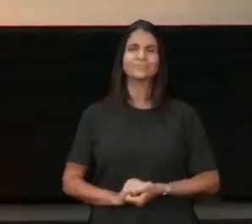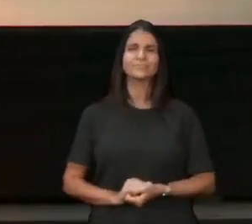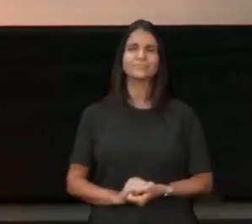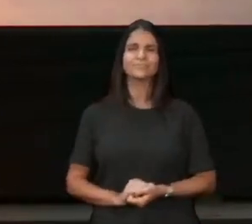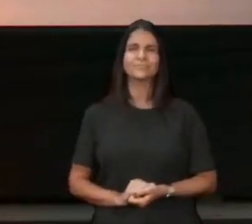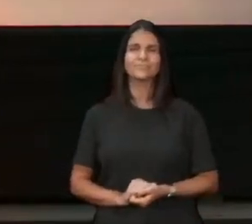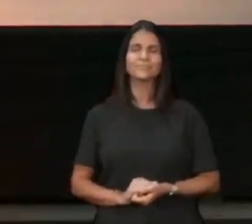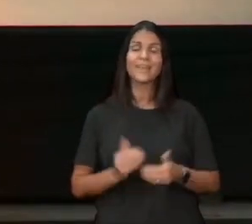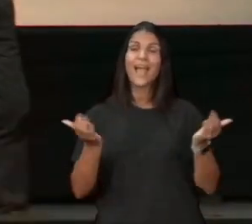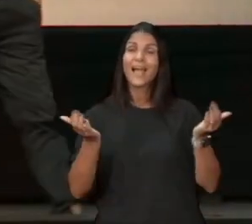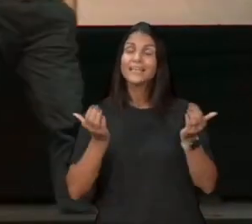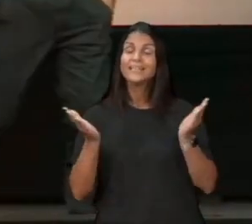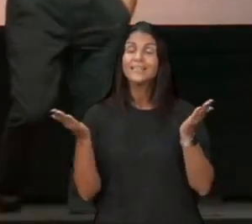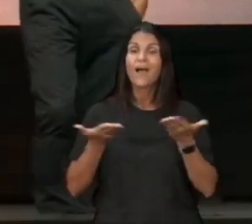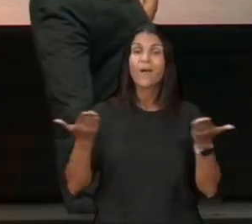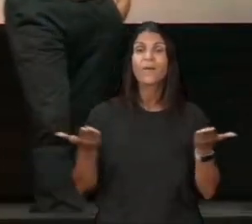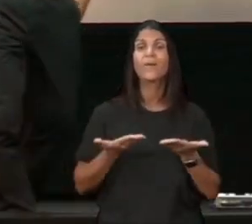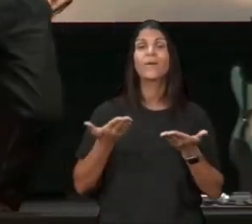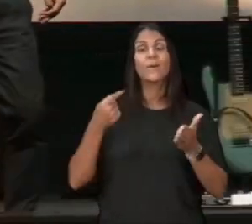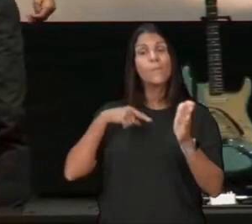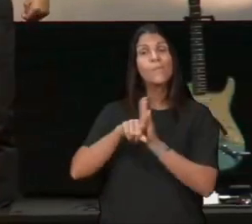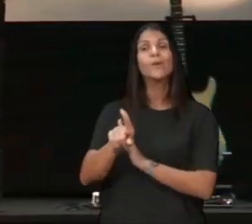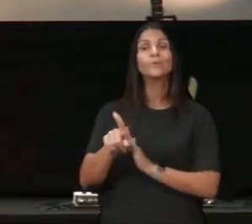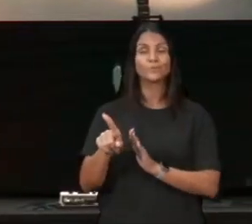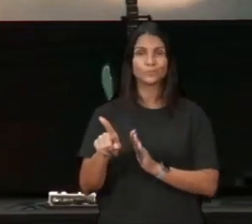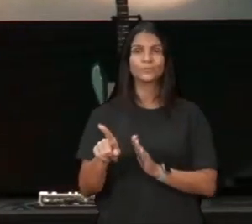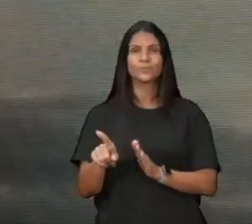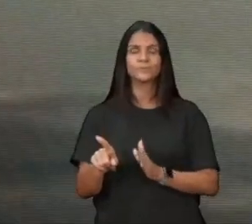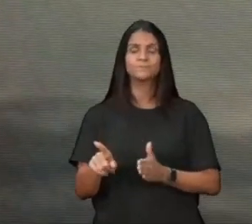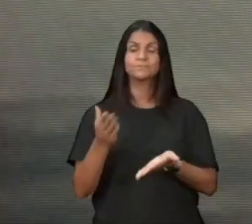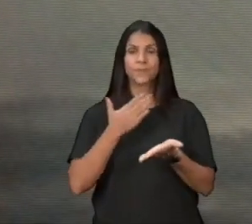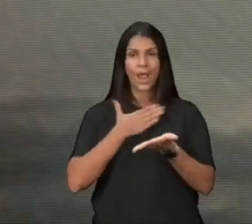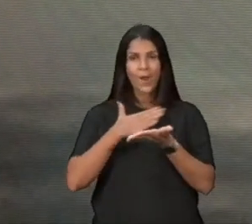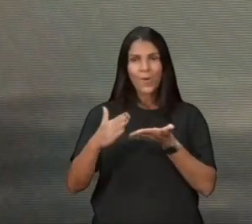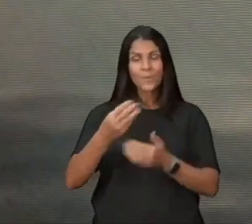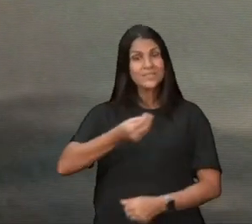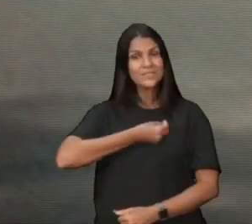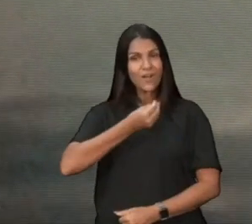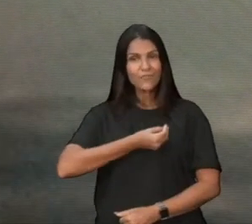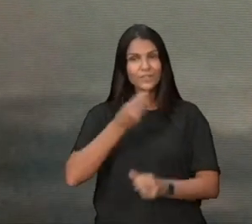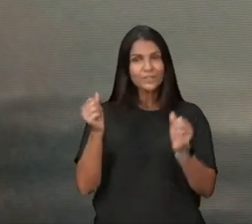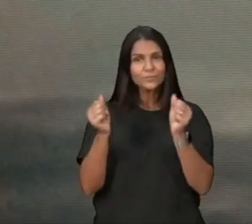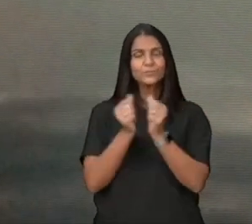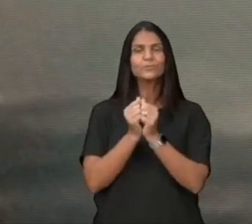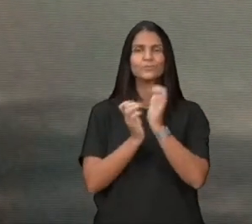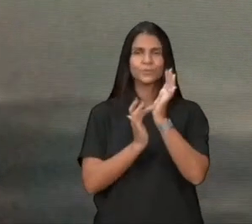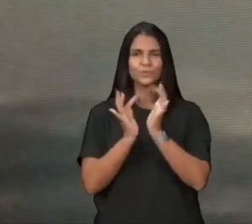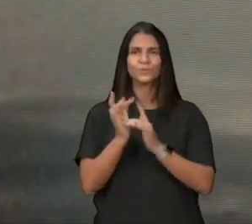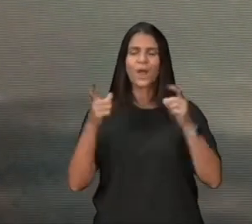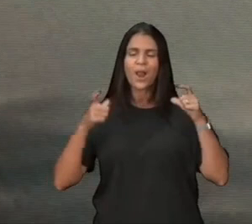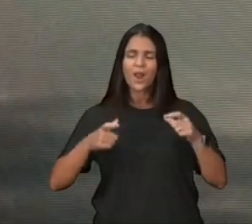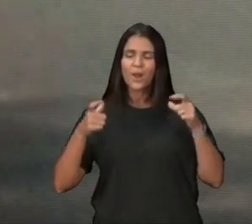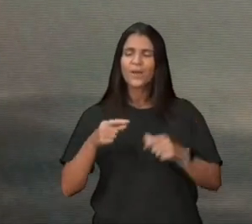e eu queria te fazer uma pergunta, você quer começar uma nova vida com Jesus hoje? quer se render a Jesus? se você quer isso, aonde você está?